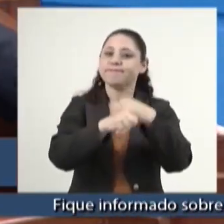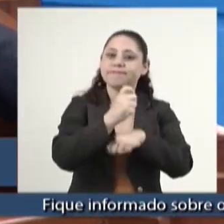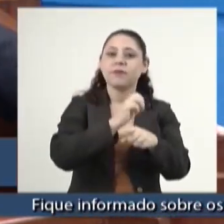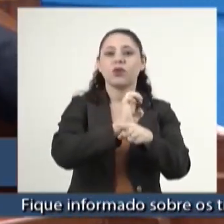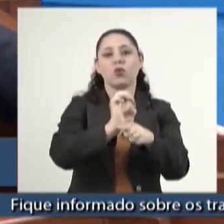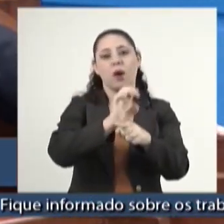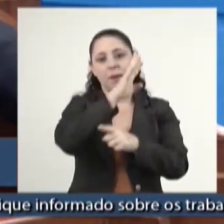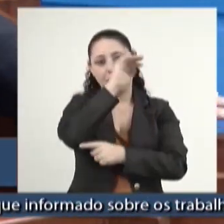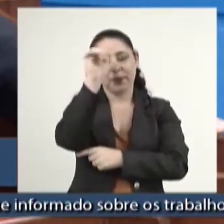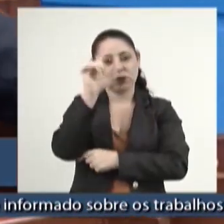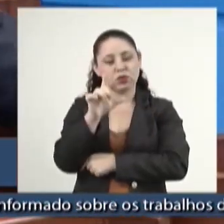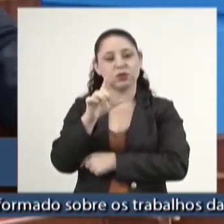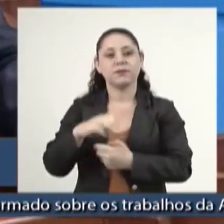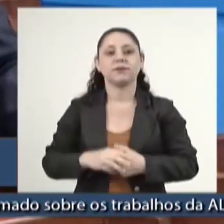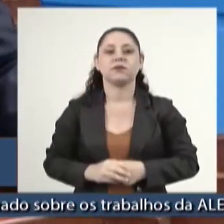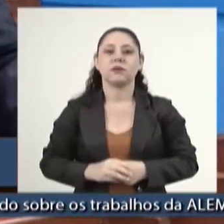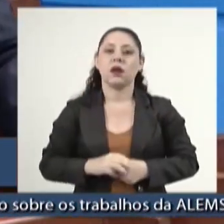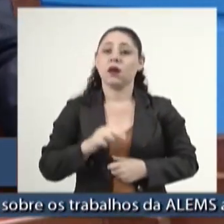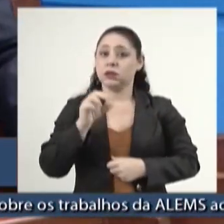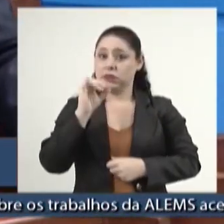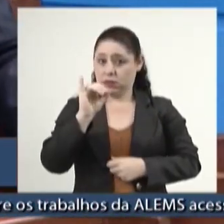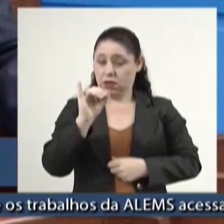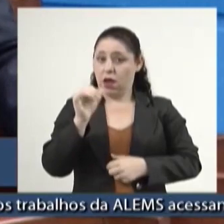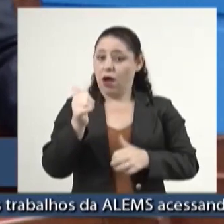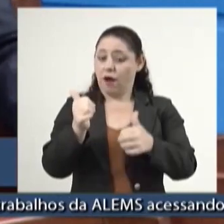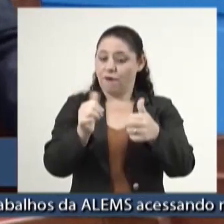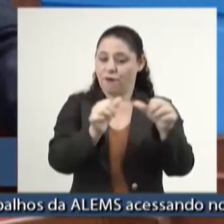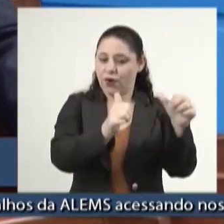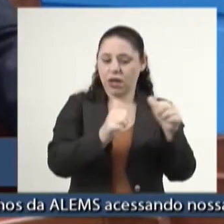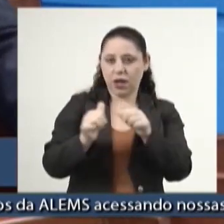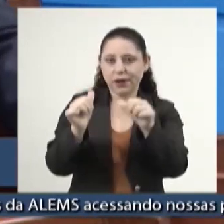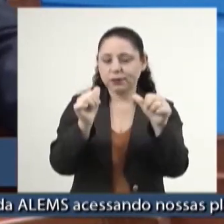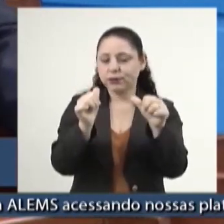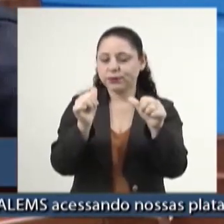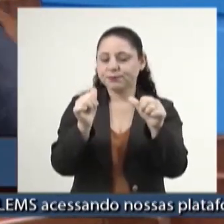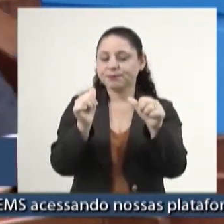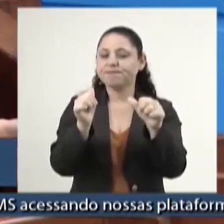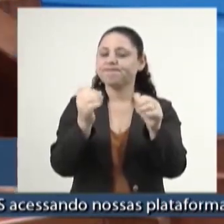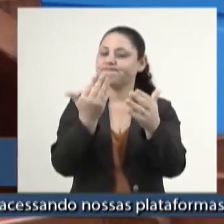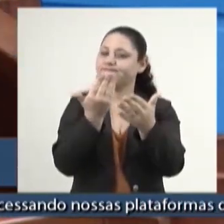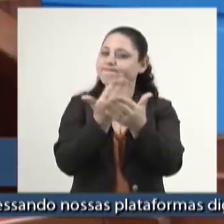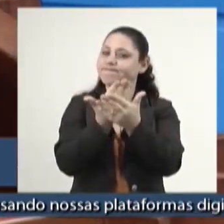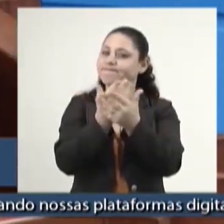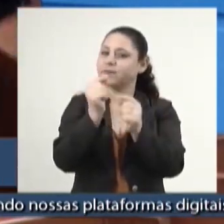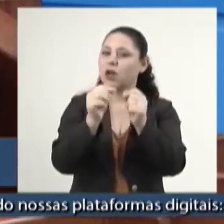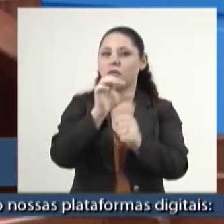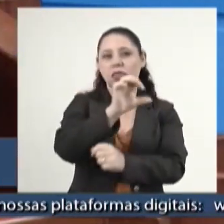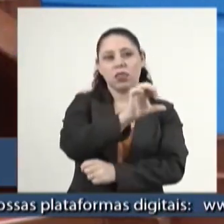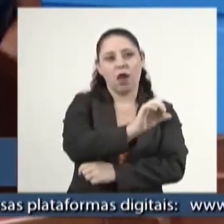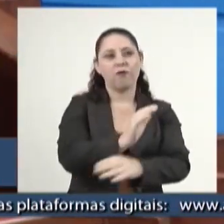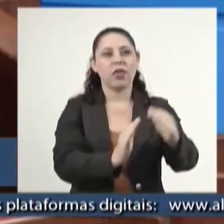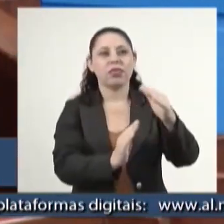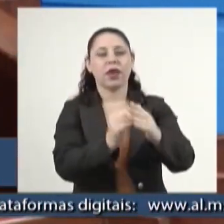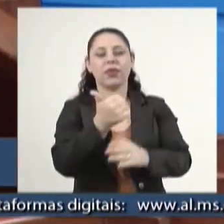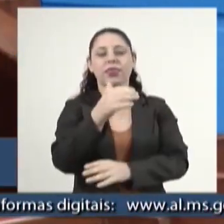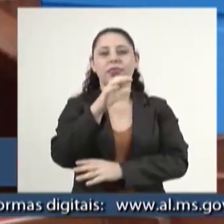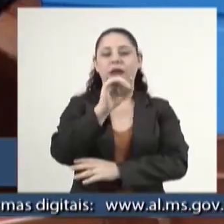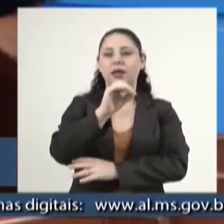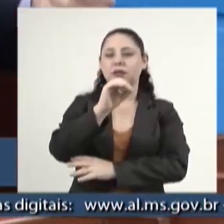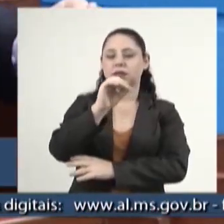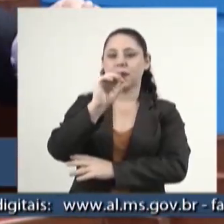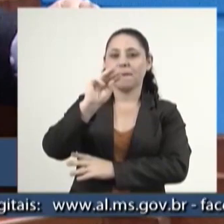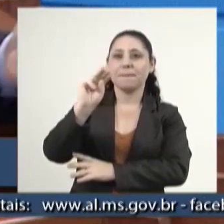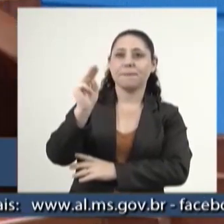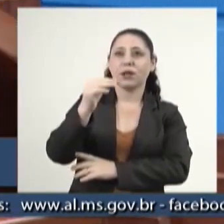na nossa economia. Se considerarmos, se considerarmos, os 9 a 10 milhões de cabeças